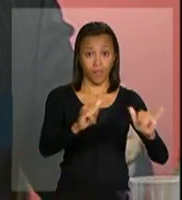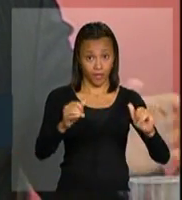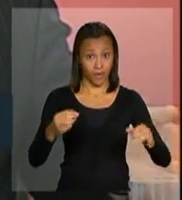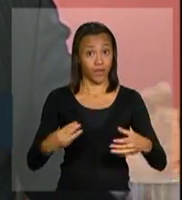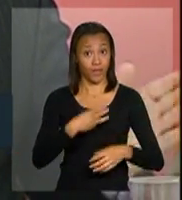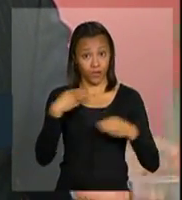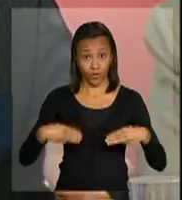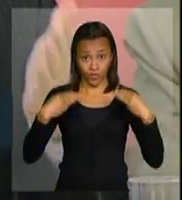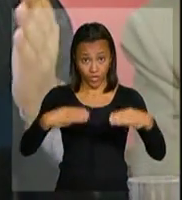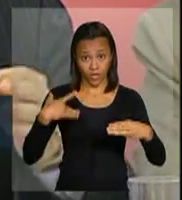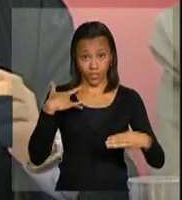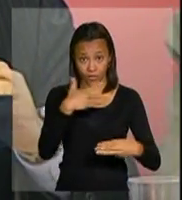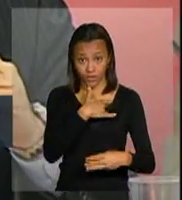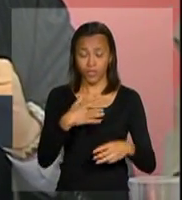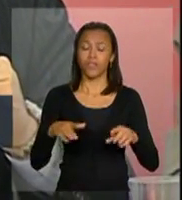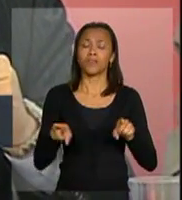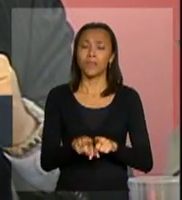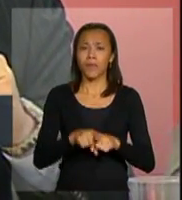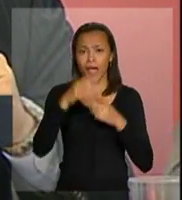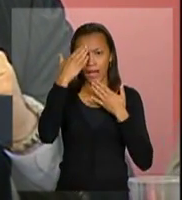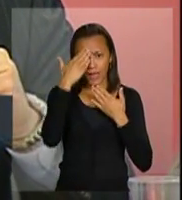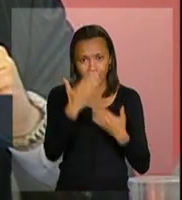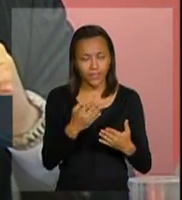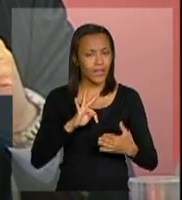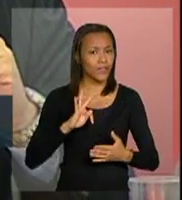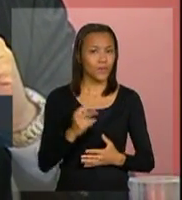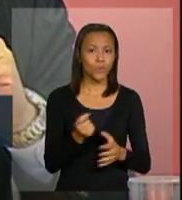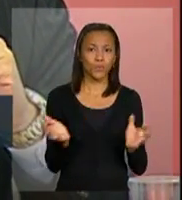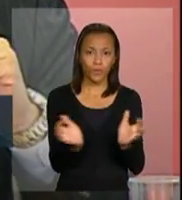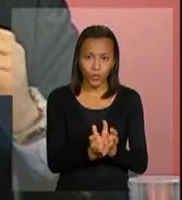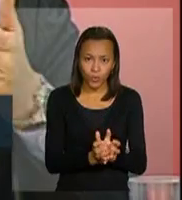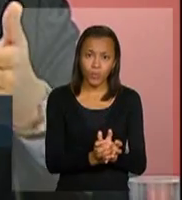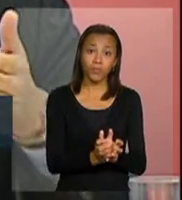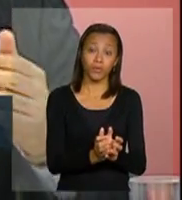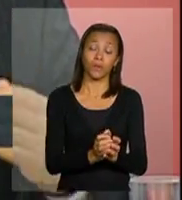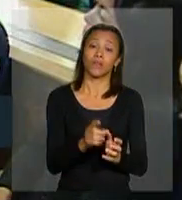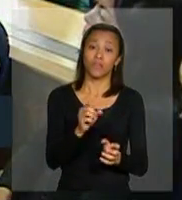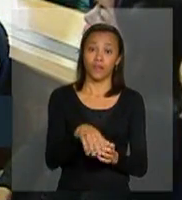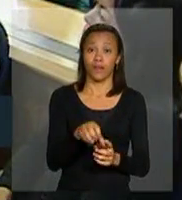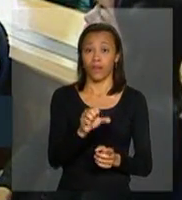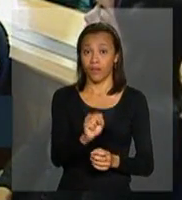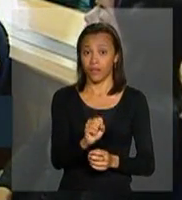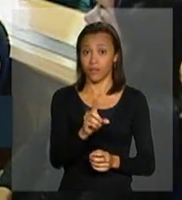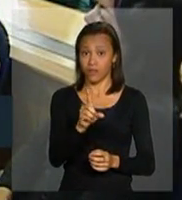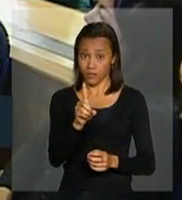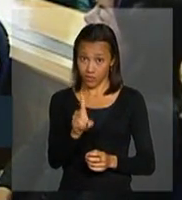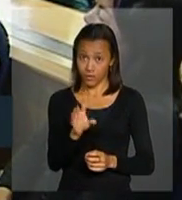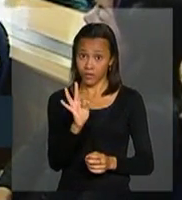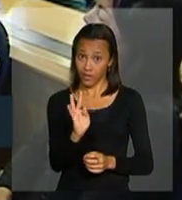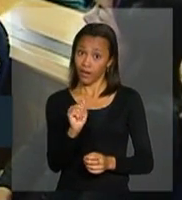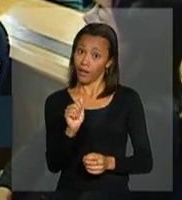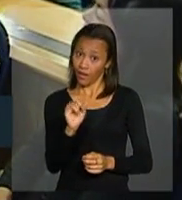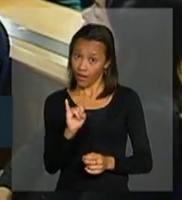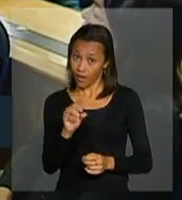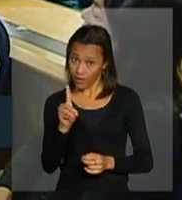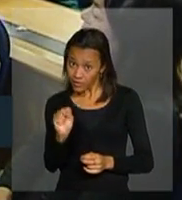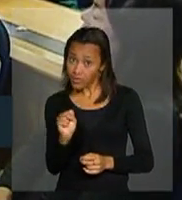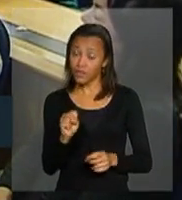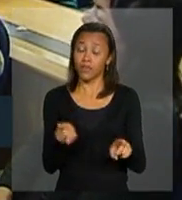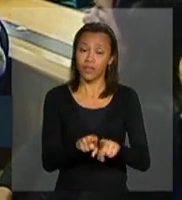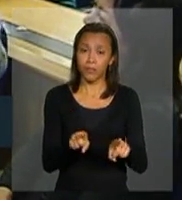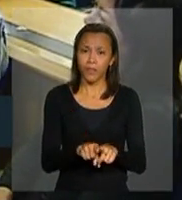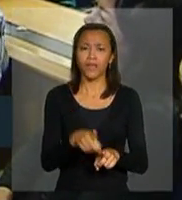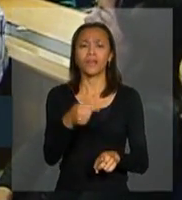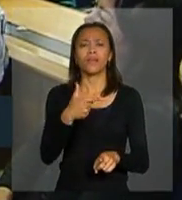Agradecer ao Jarbas, o Dirceu, a toda a equipe do departamento da ST AIDS. Está aqui o Jurandir Frutoso apresentando o Conas, Mariana